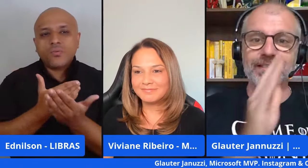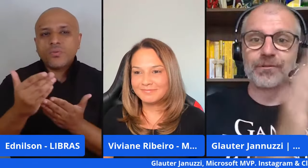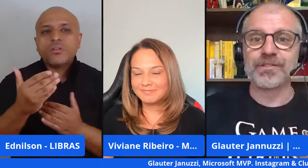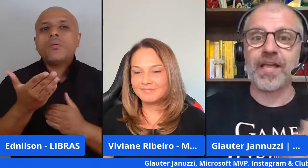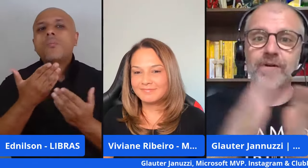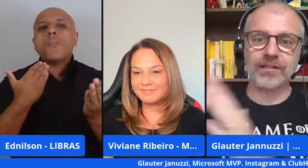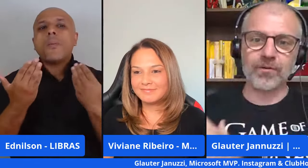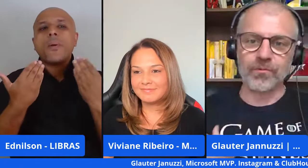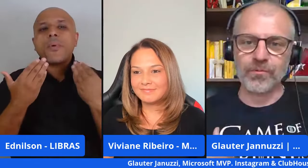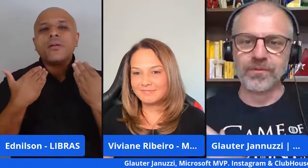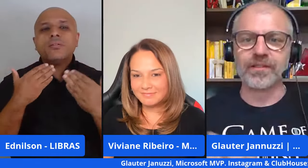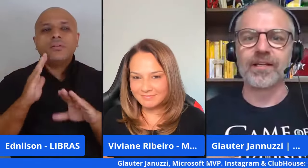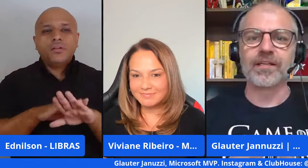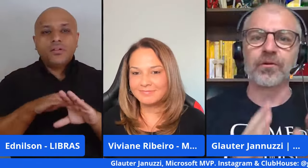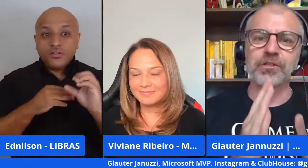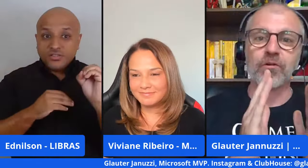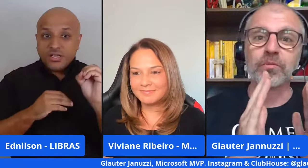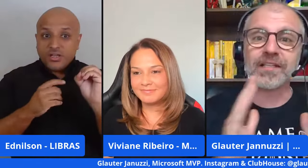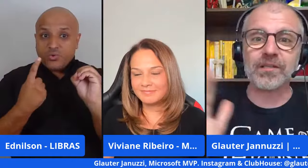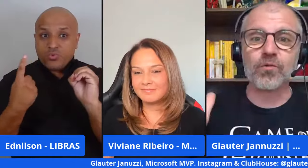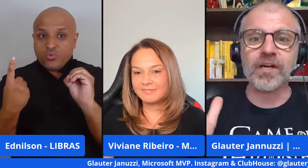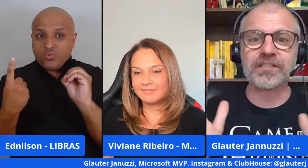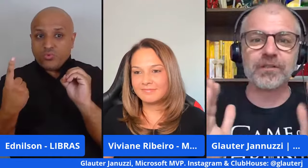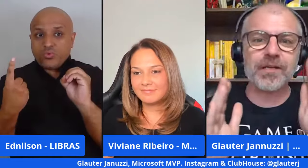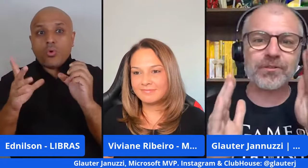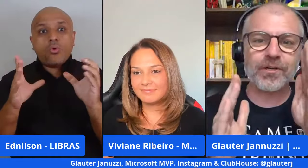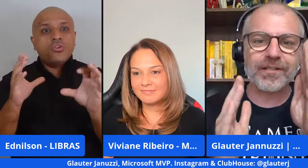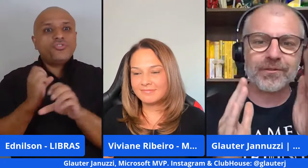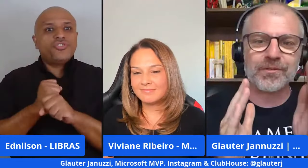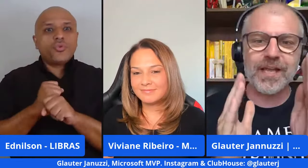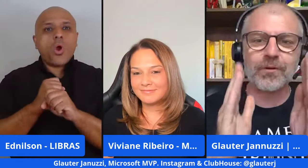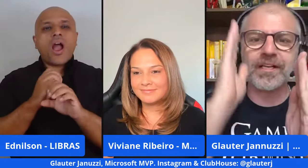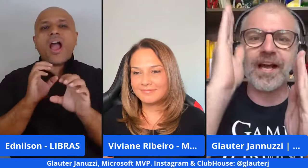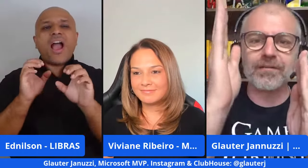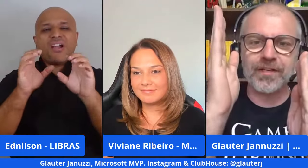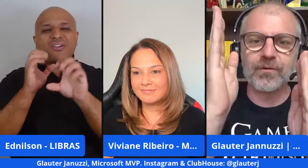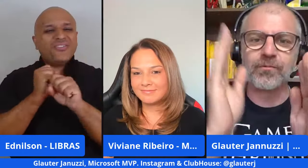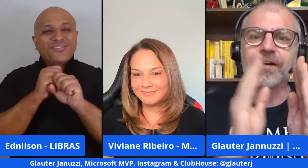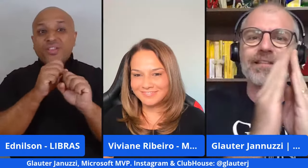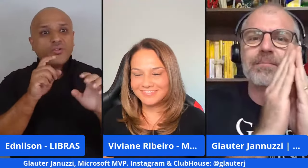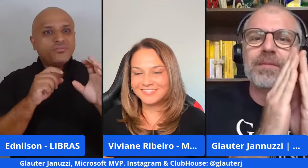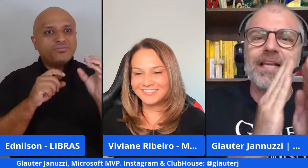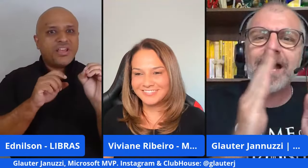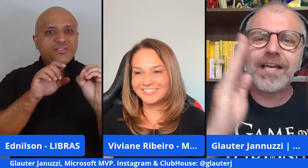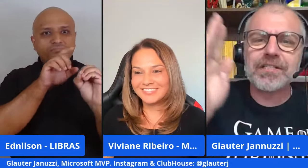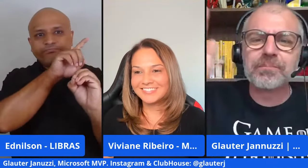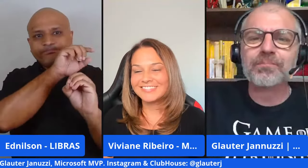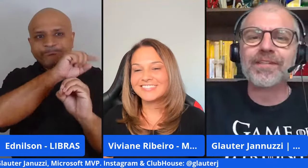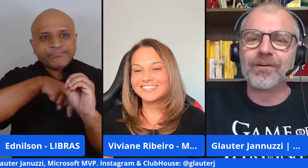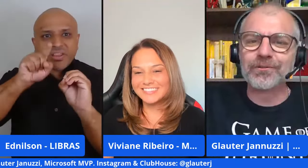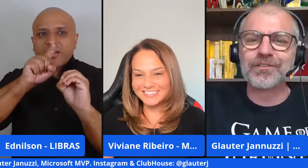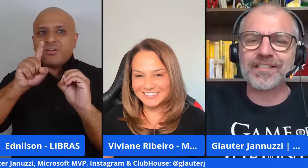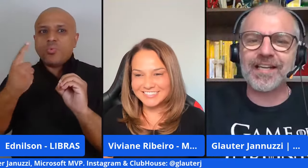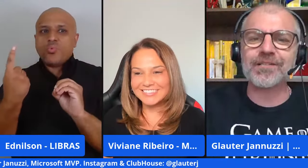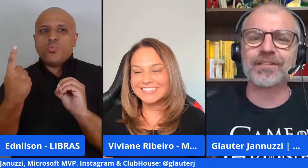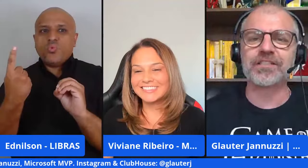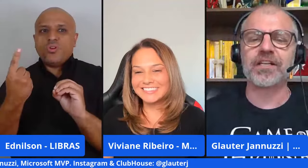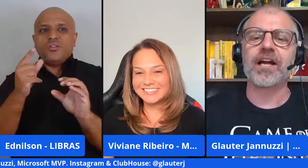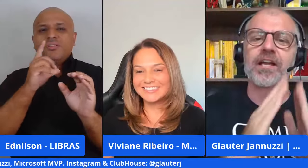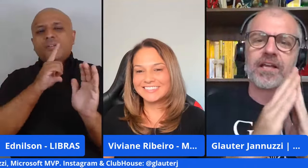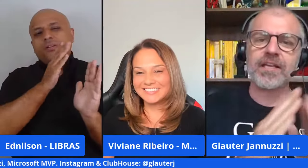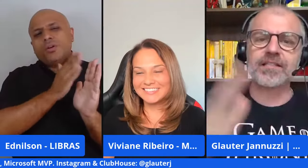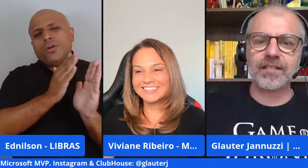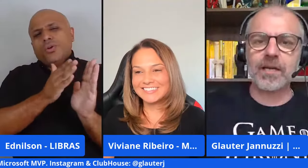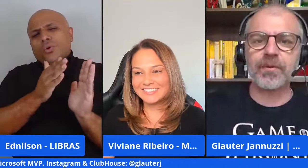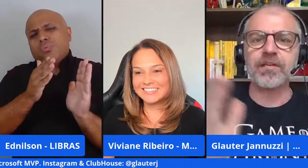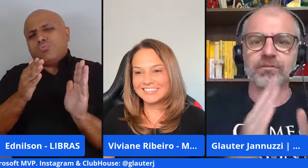aqui para falar desse do zero até o um que hoje com computação quântica não é só do zero ligar e virar um tem milhares de outros estados até